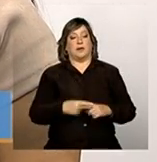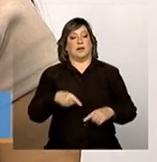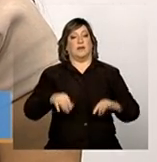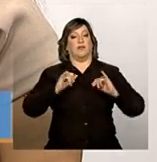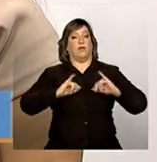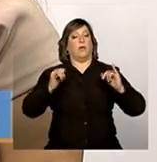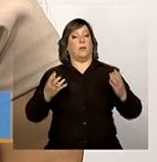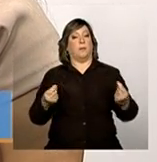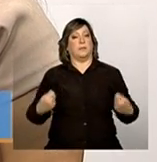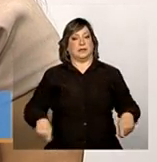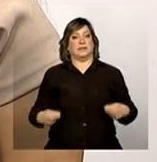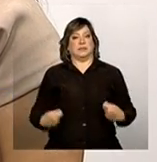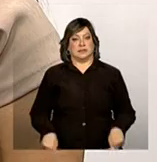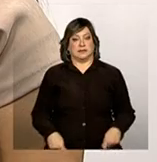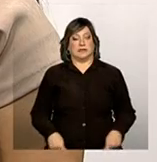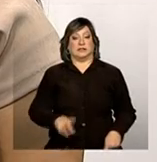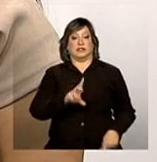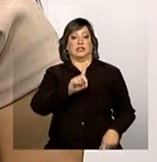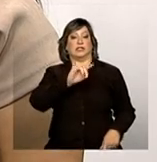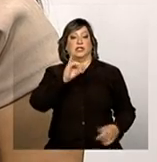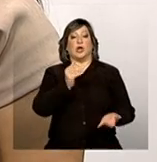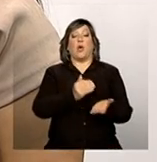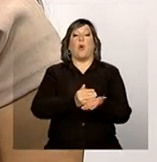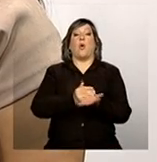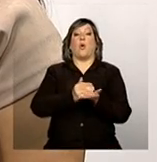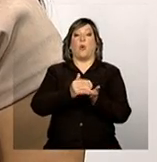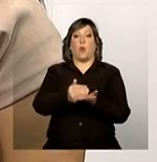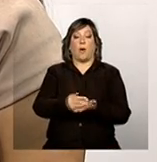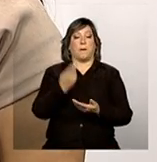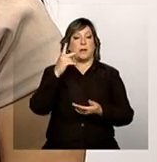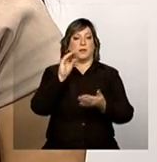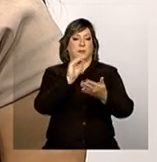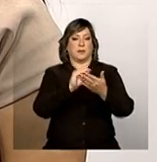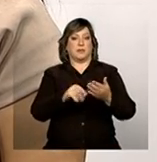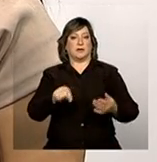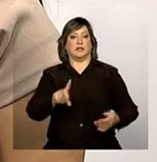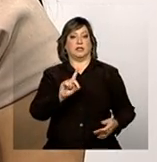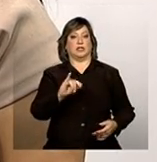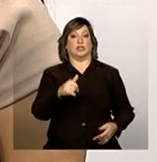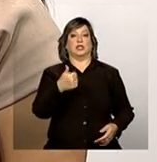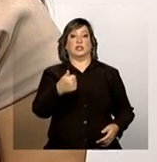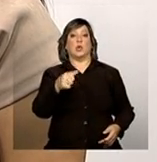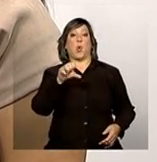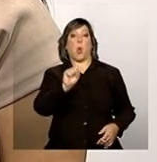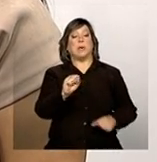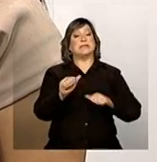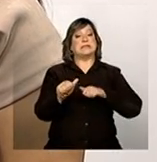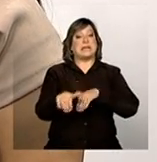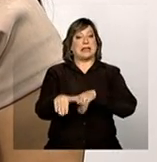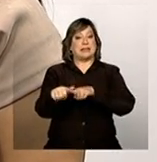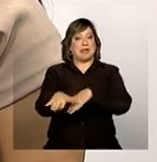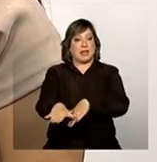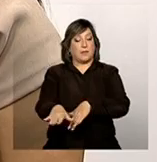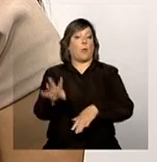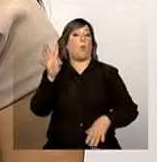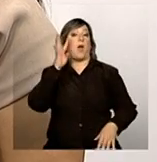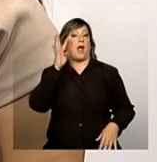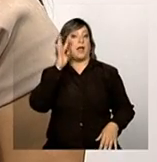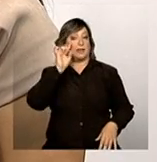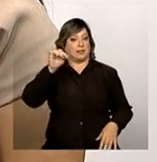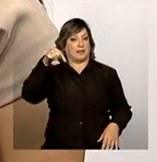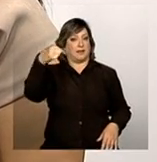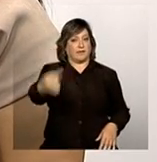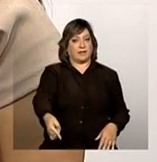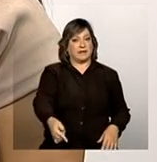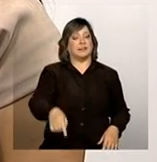divulgada. Então, a data inicial para o preenchimento é dia 18 de setembro. Ou seja, quarta-feira que vem,